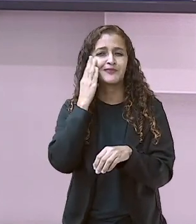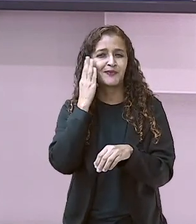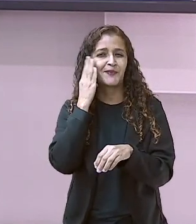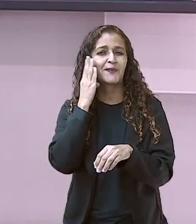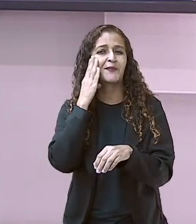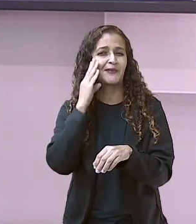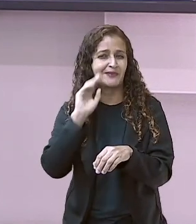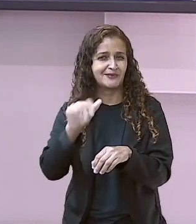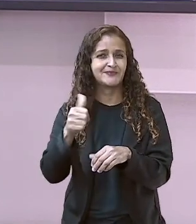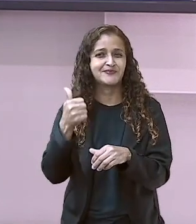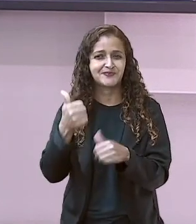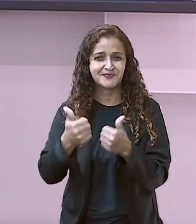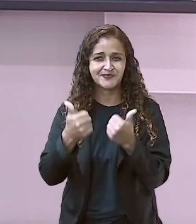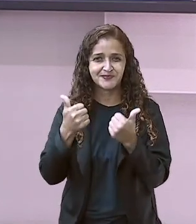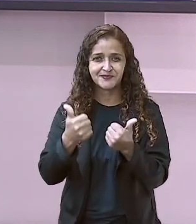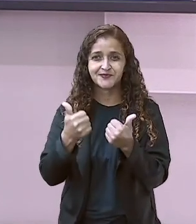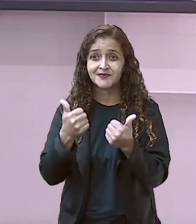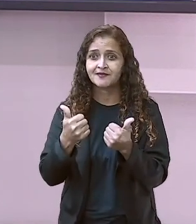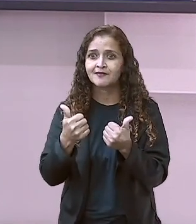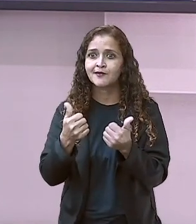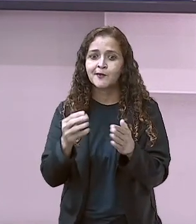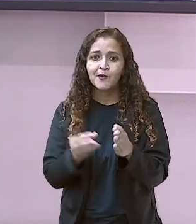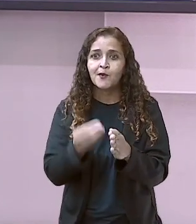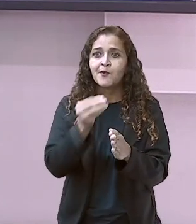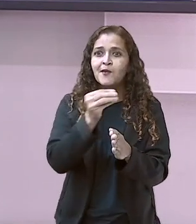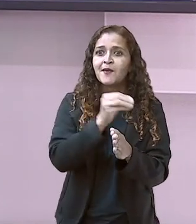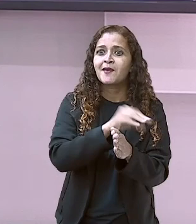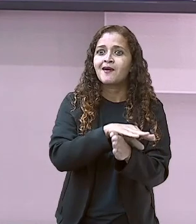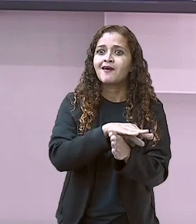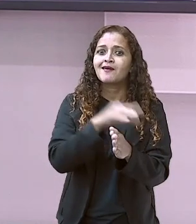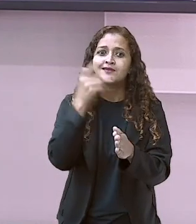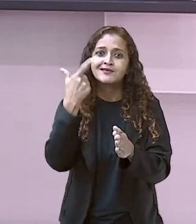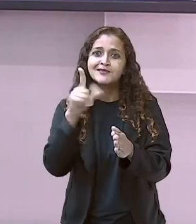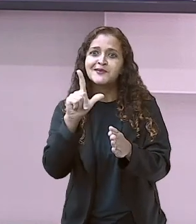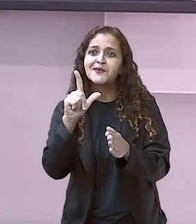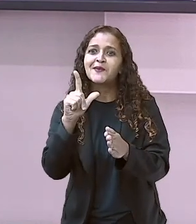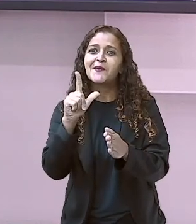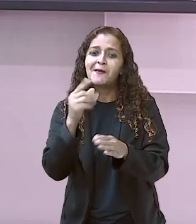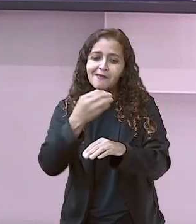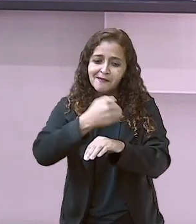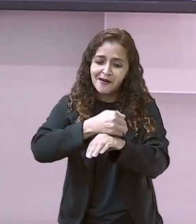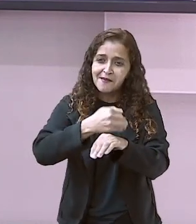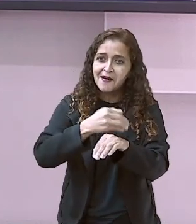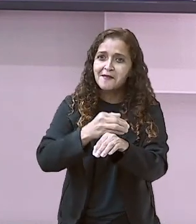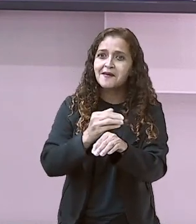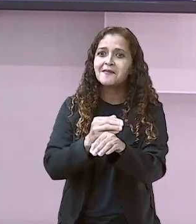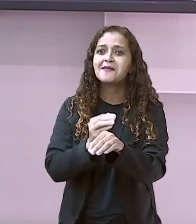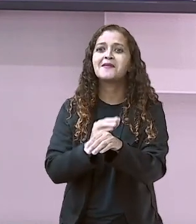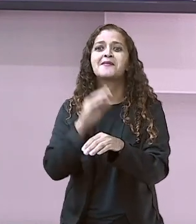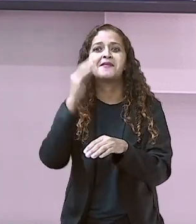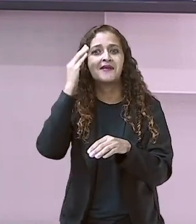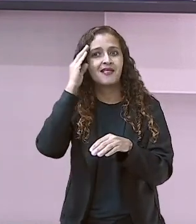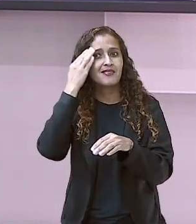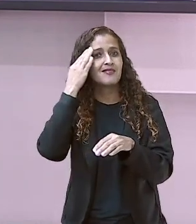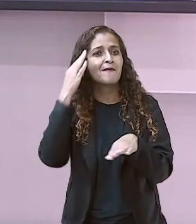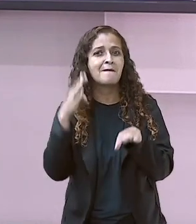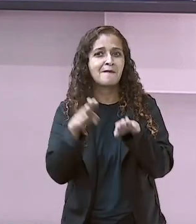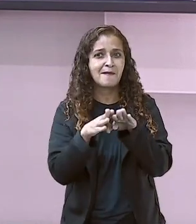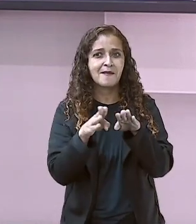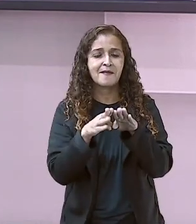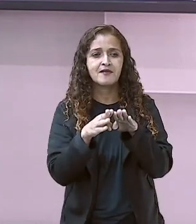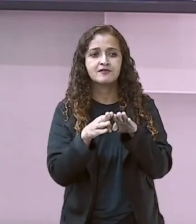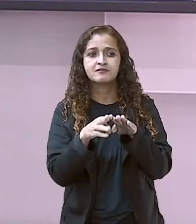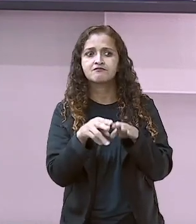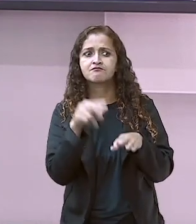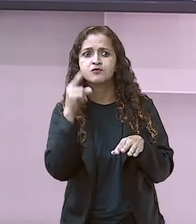demais, não é? Através de um calendário. Através do calendário a gente consegue o quê? Observar o dia que